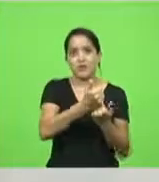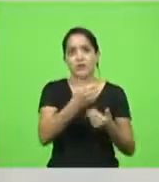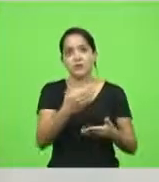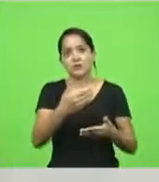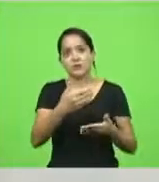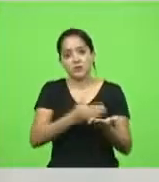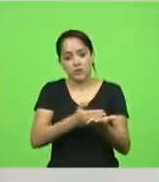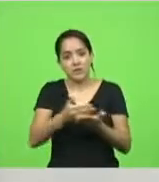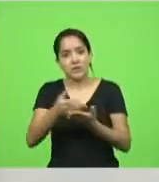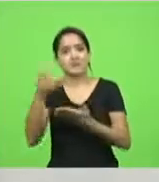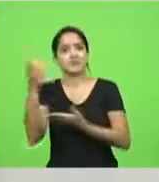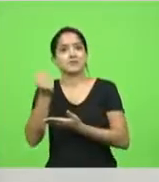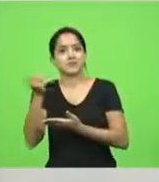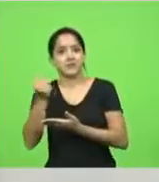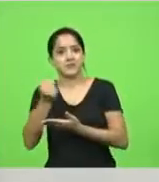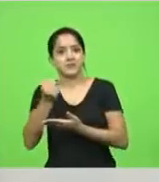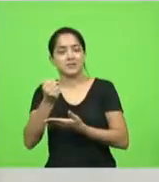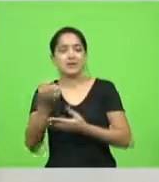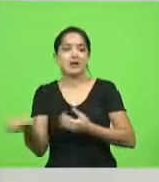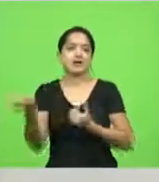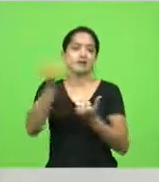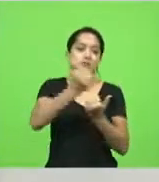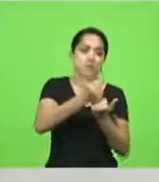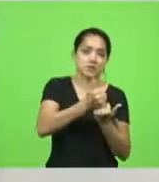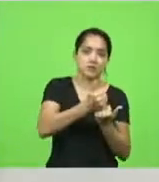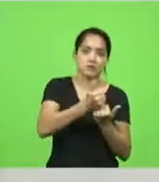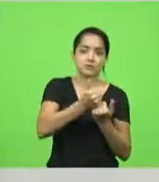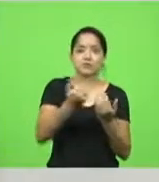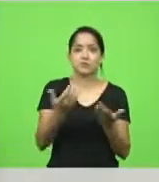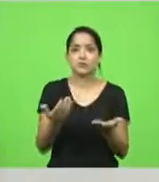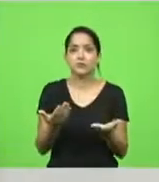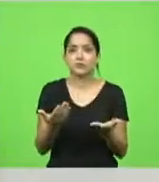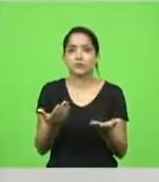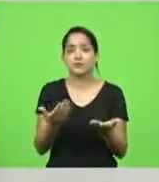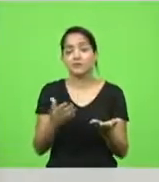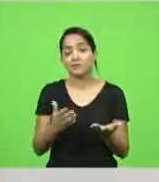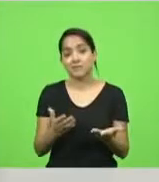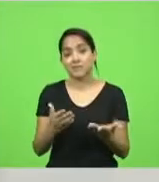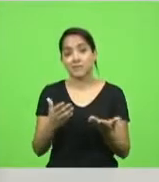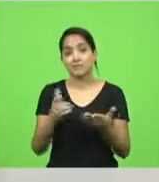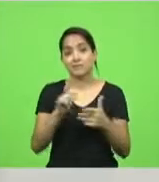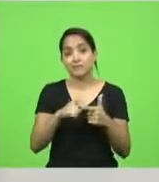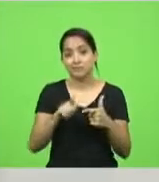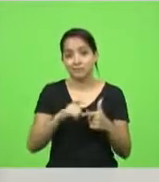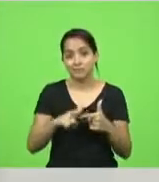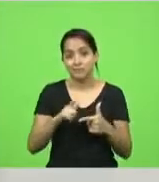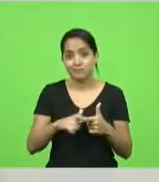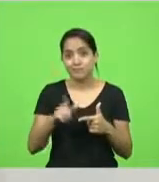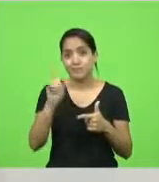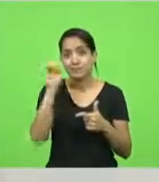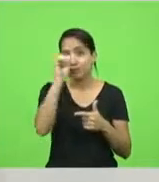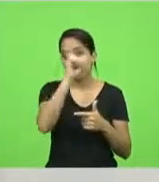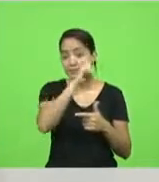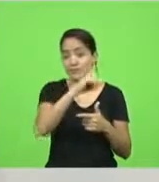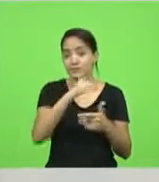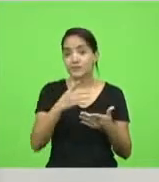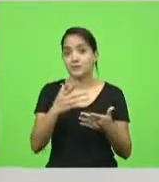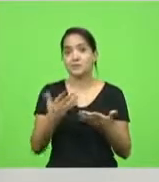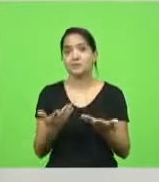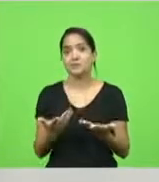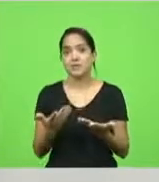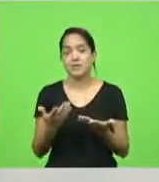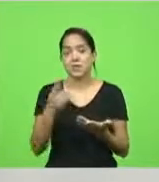aposentadoria. E é uma situação muito complicada, porque quando você vê que nós temos